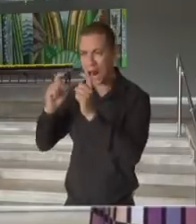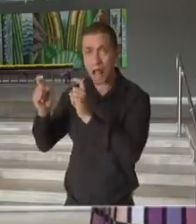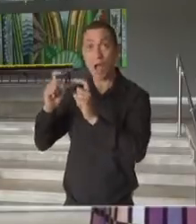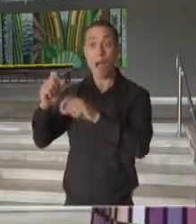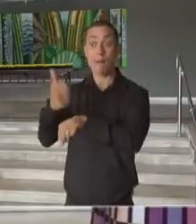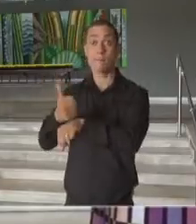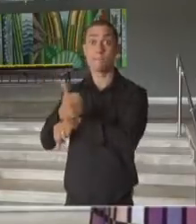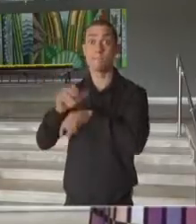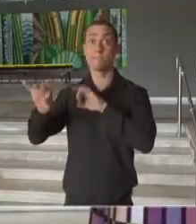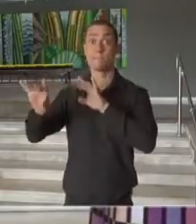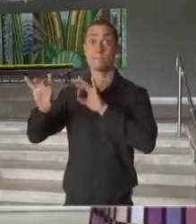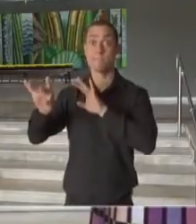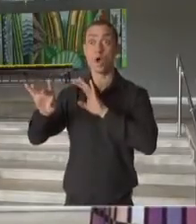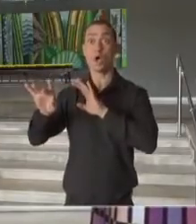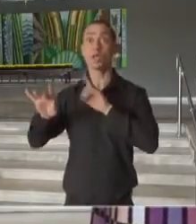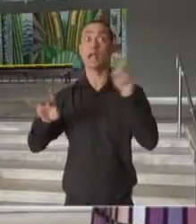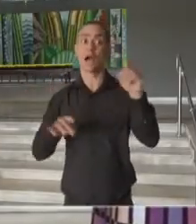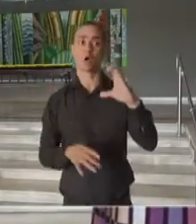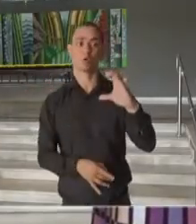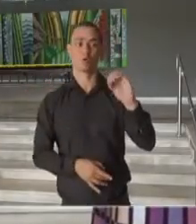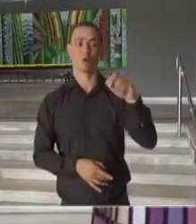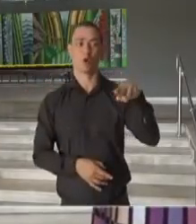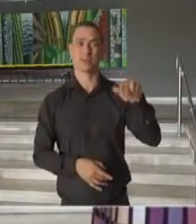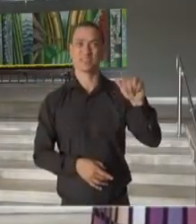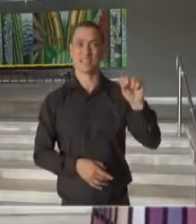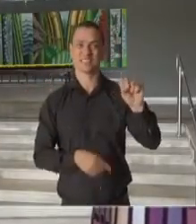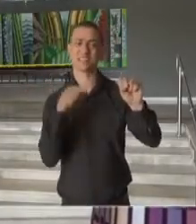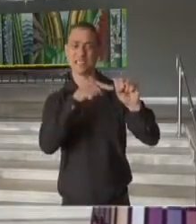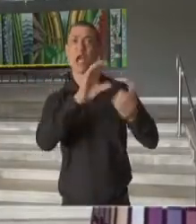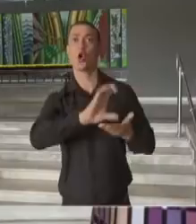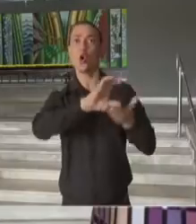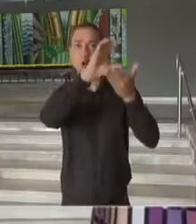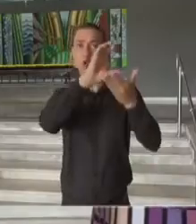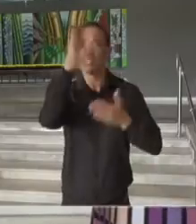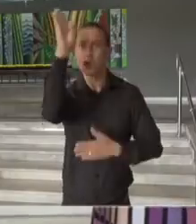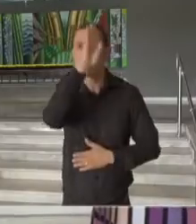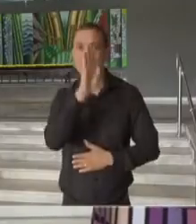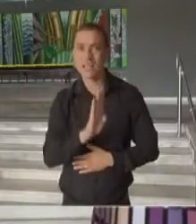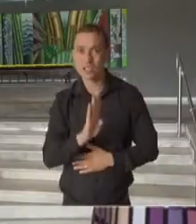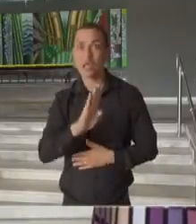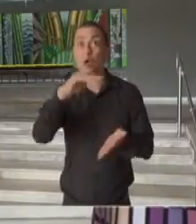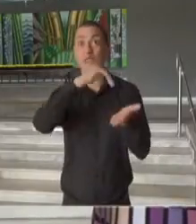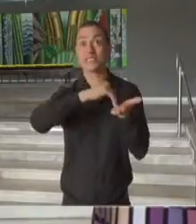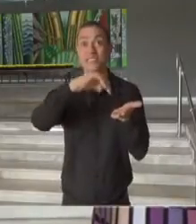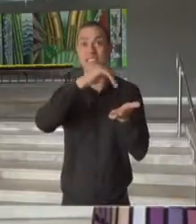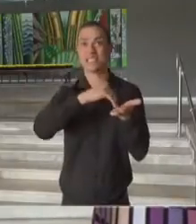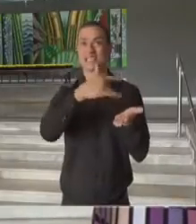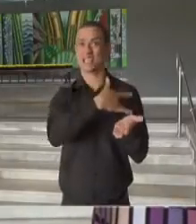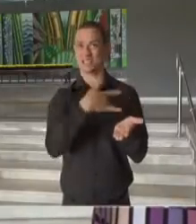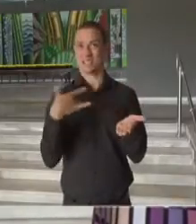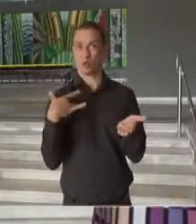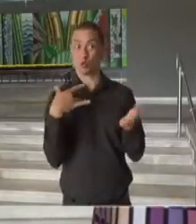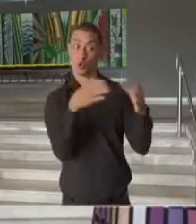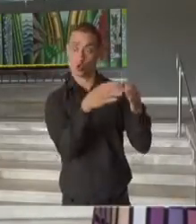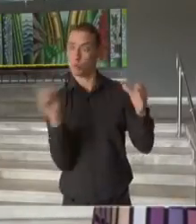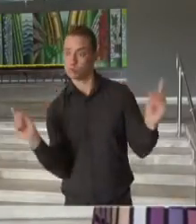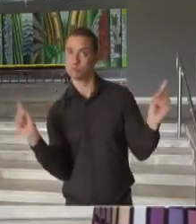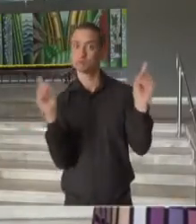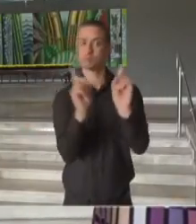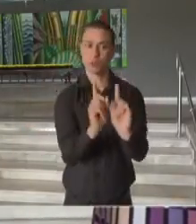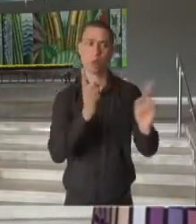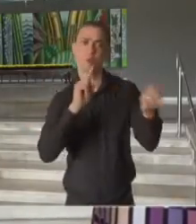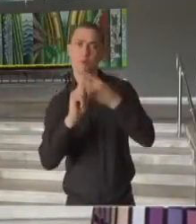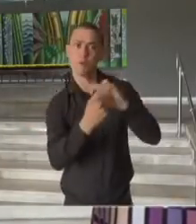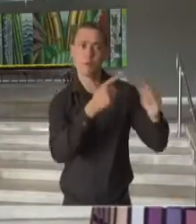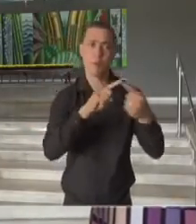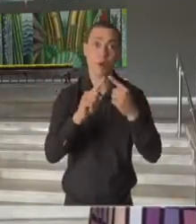com profissionais do CONAS, o Conselho Nacional de Secretários de Saúde. E a